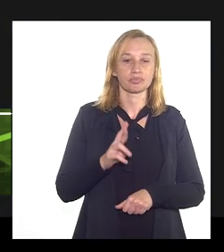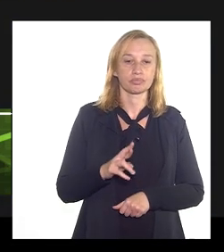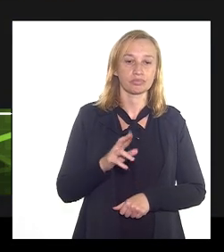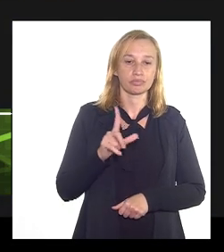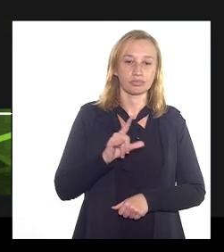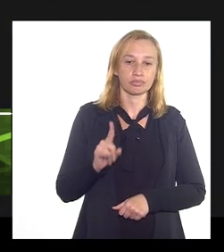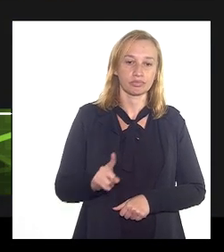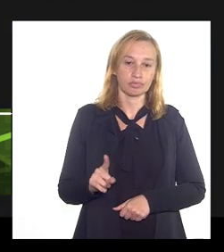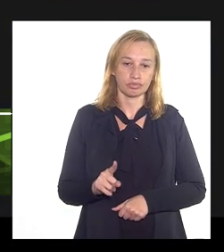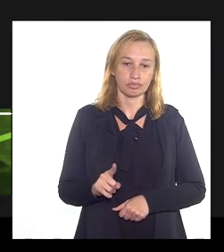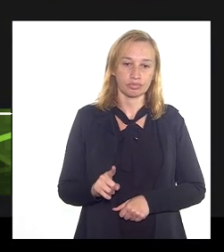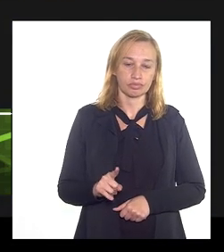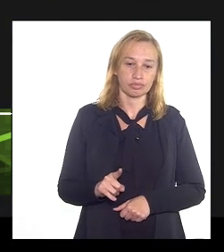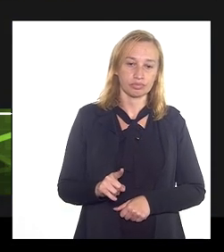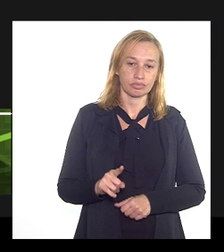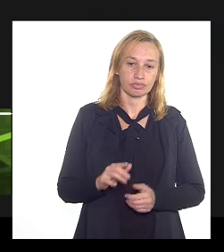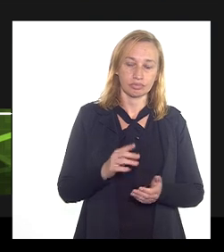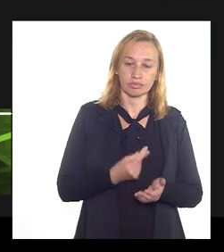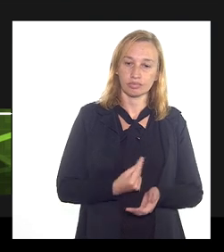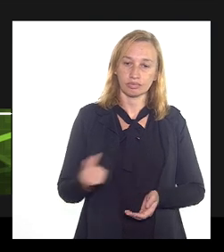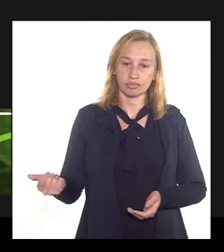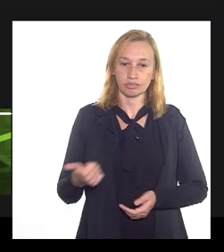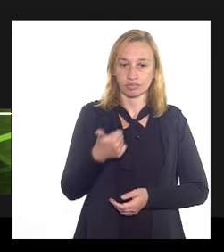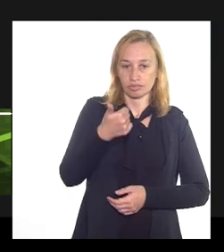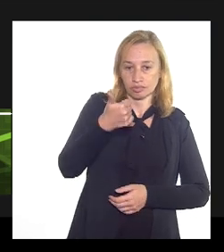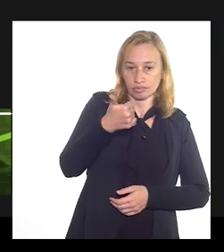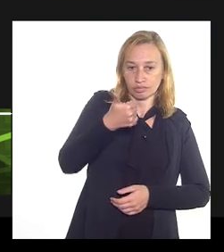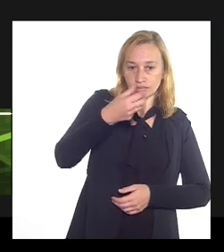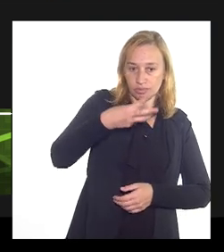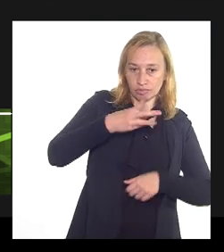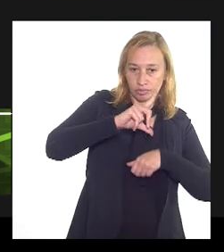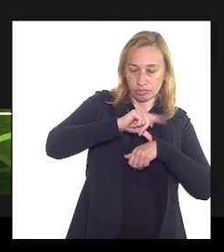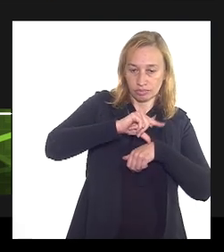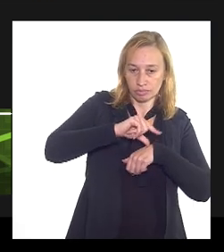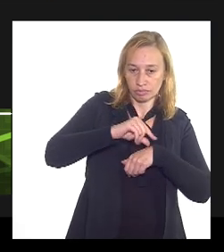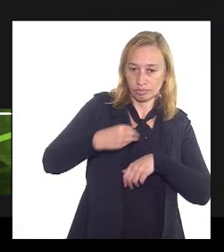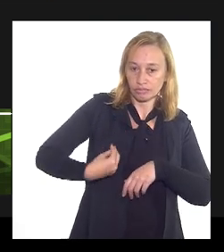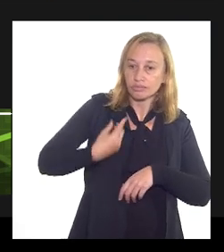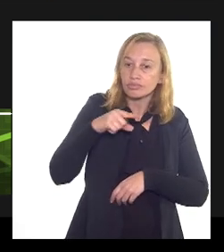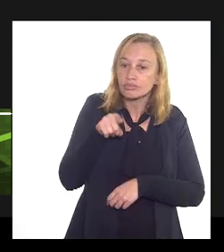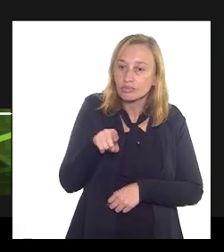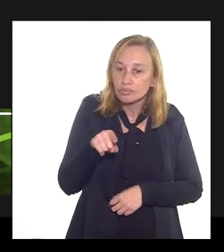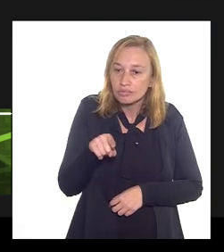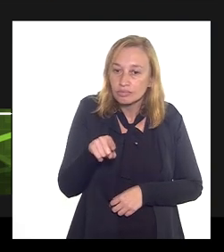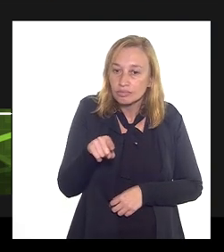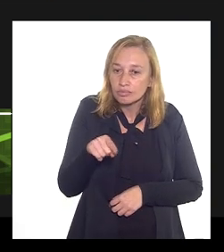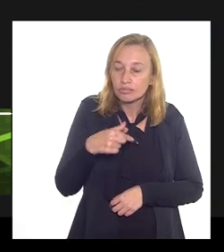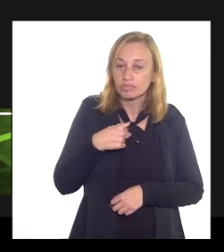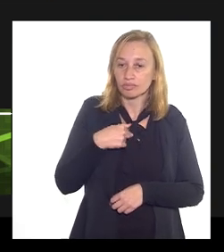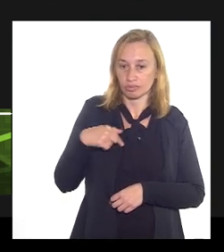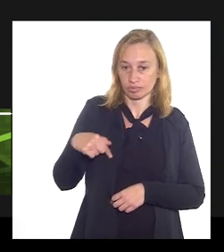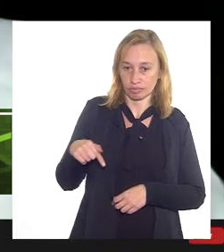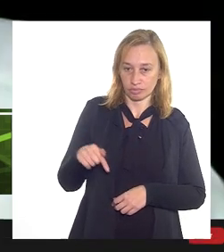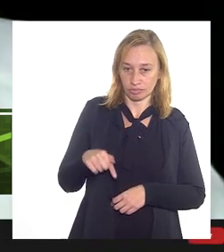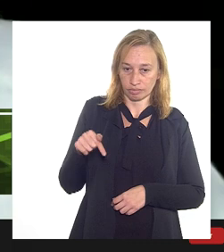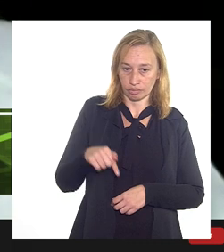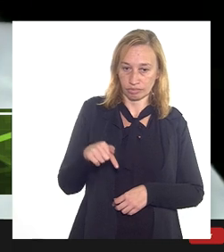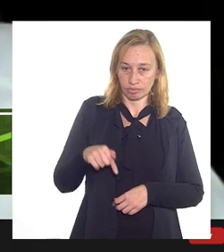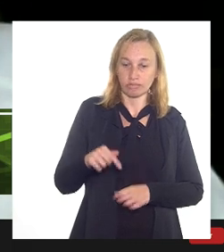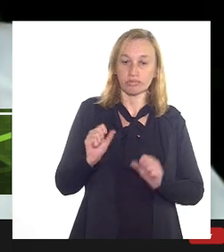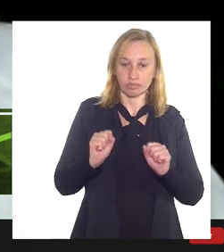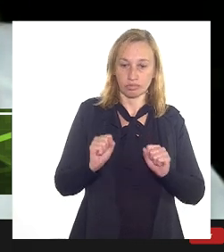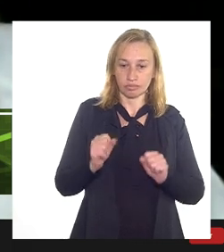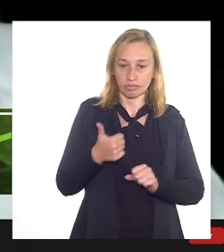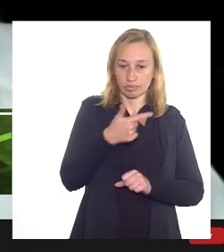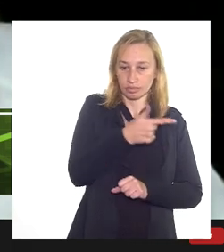Leibas disse que tinha que se retirar às 13 horas. Eu pergunto se ele ainda está presente. Eu estou presente, posso ficar até às